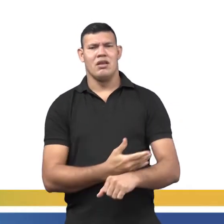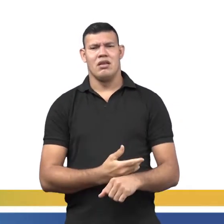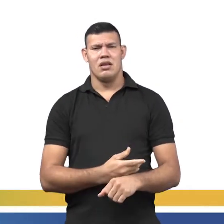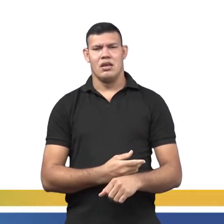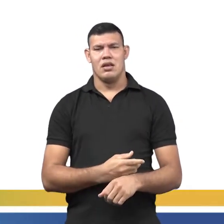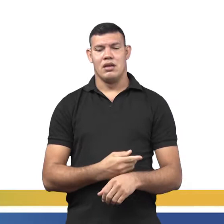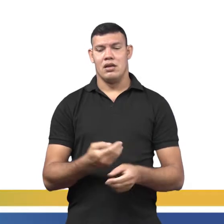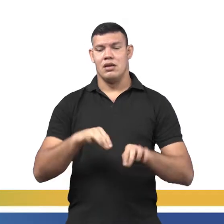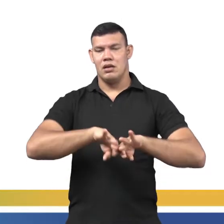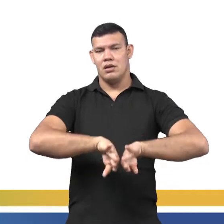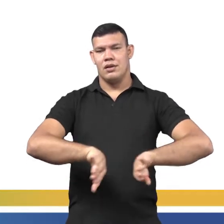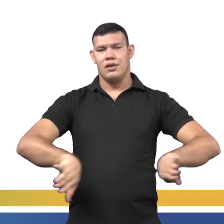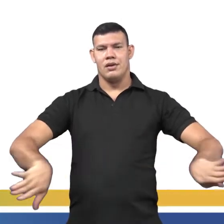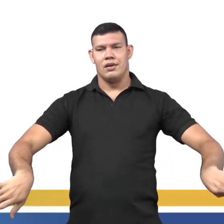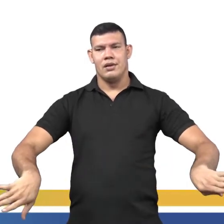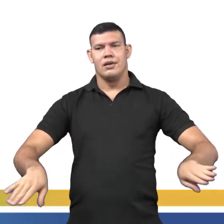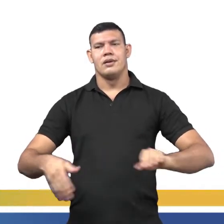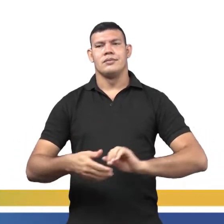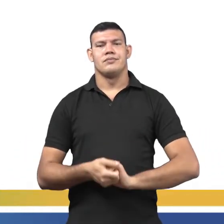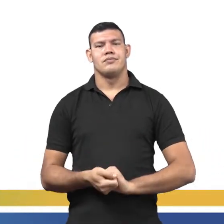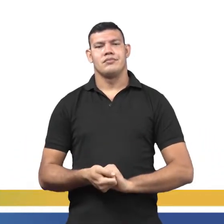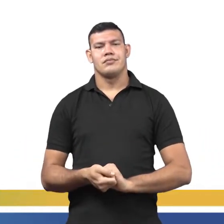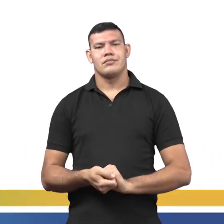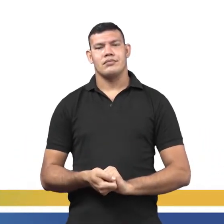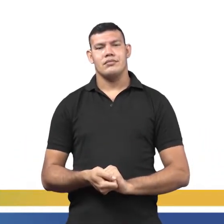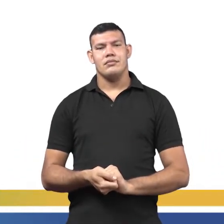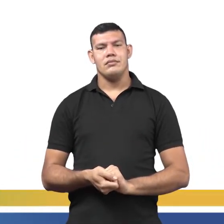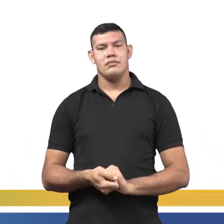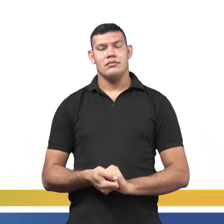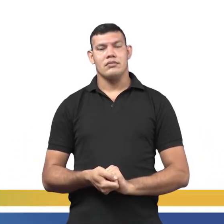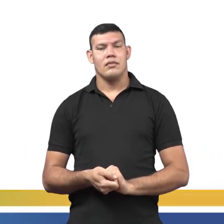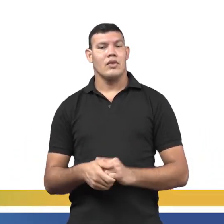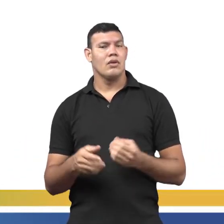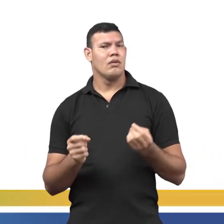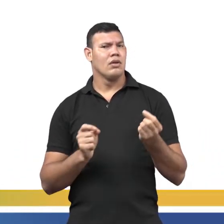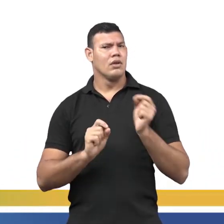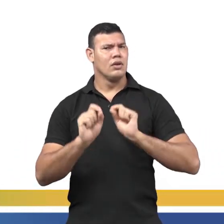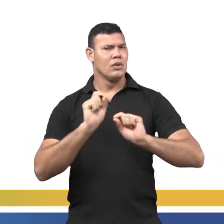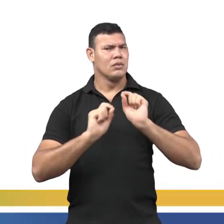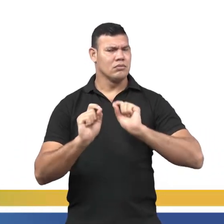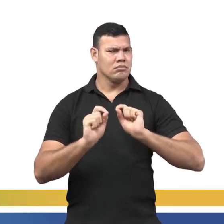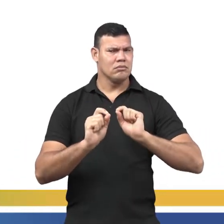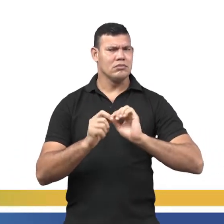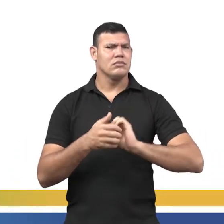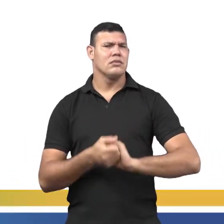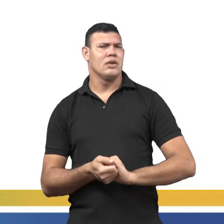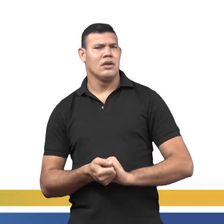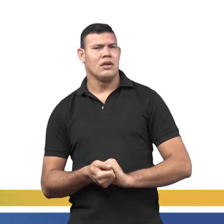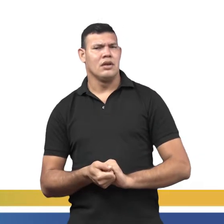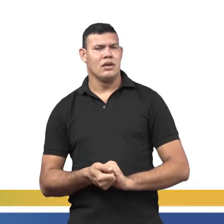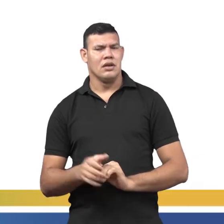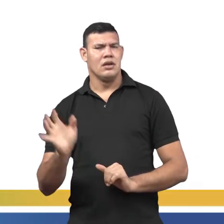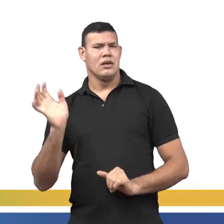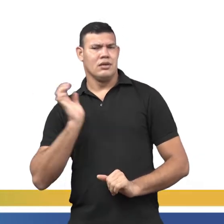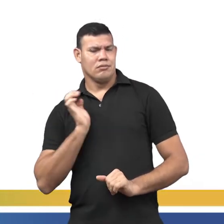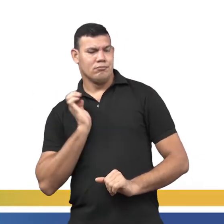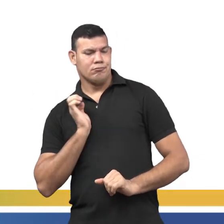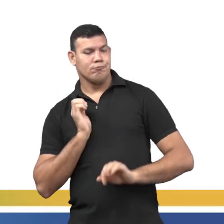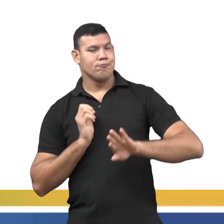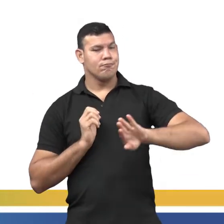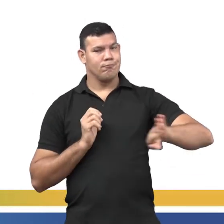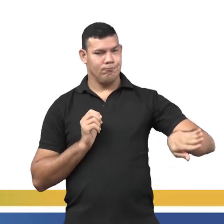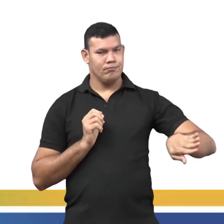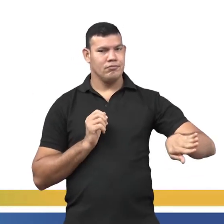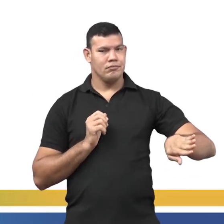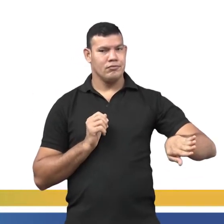de classes. Então, observem aí comigo na tela. Essa divisão de classes foi a divisão das classes mais ricas, né? E a